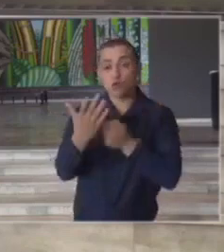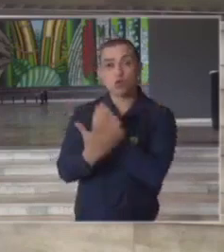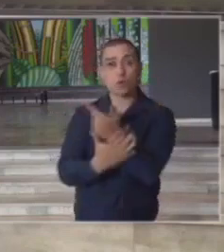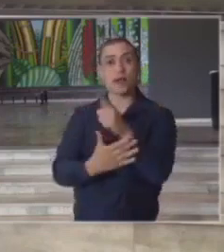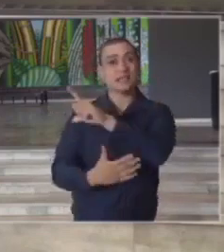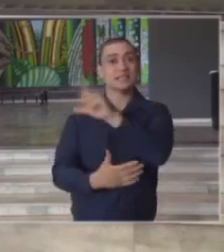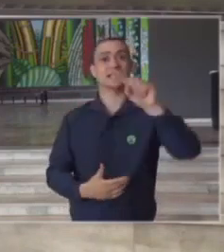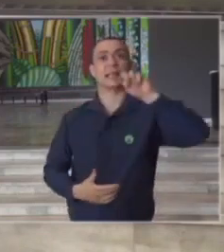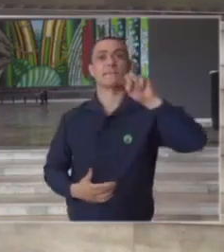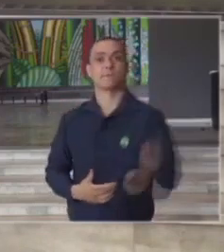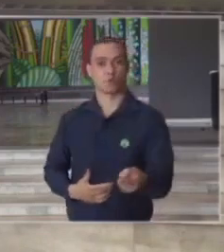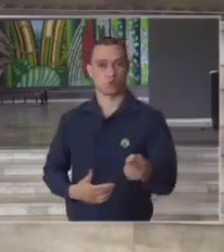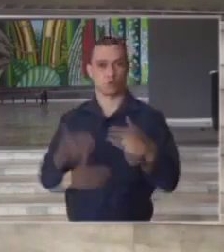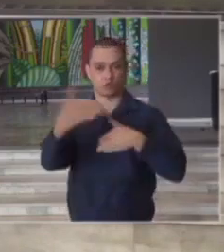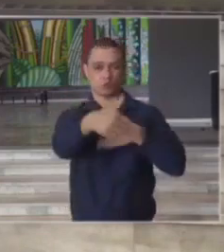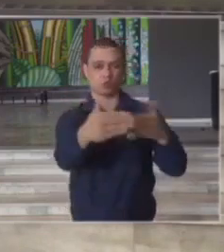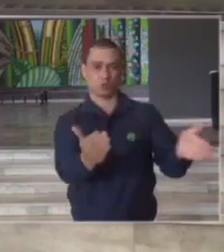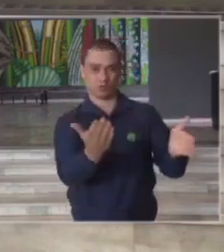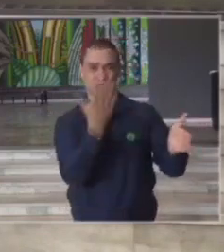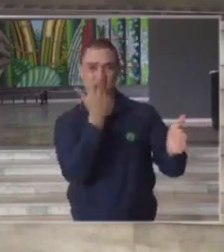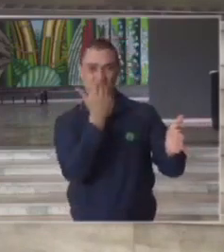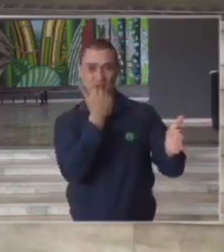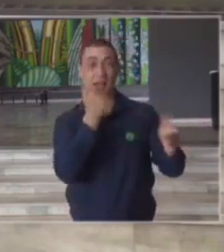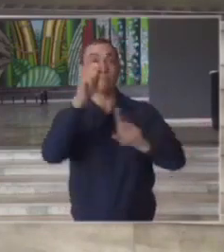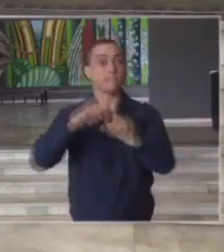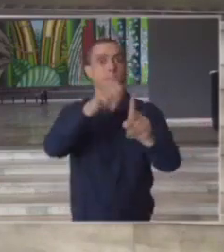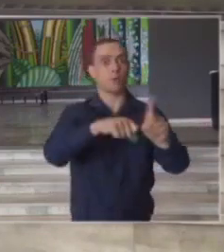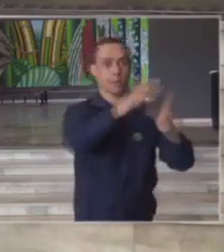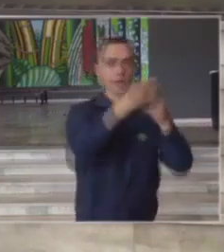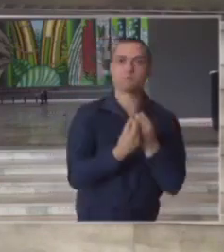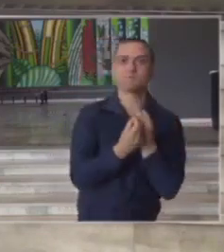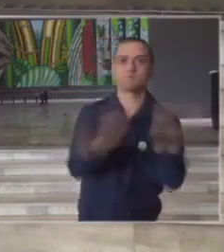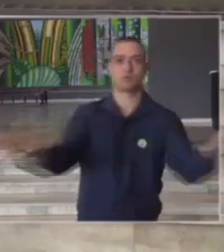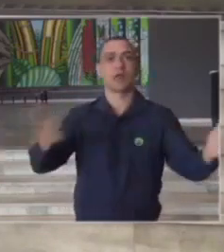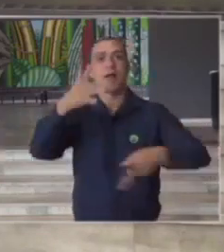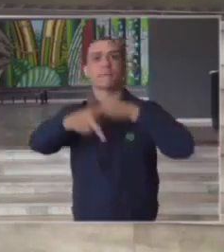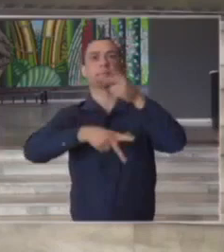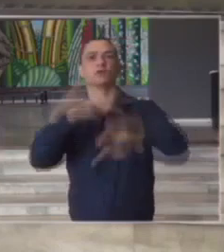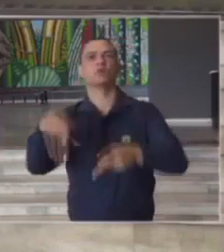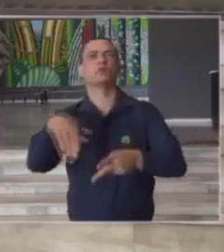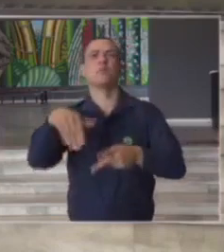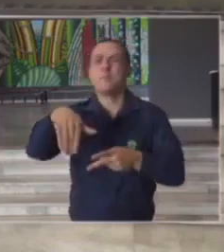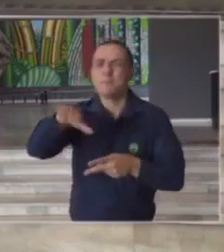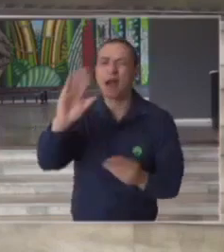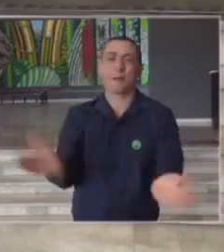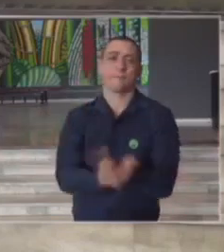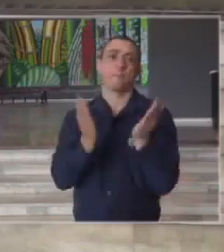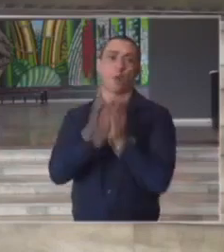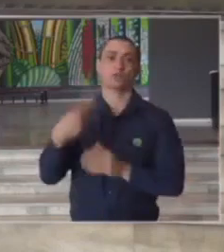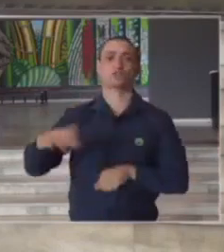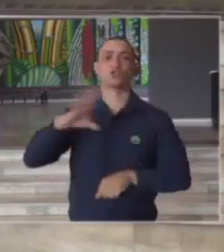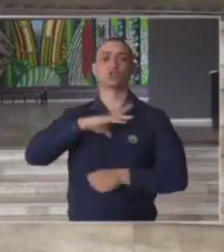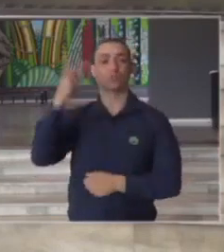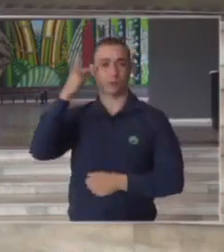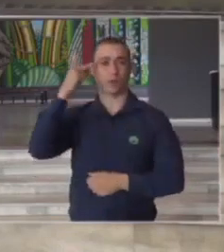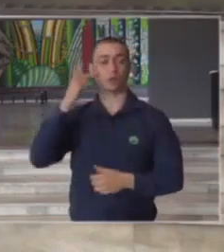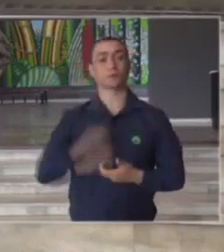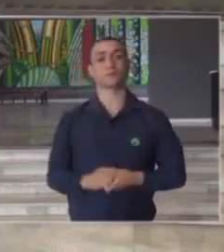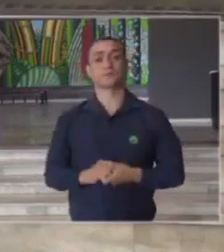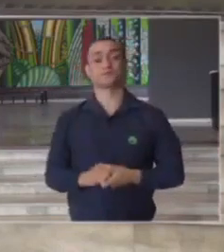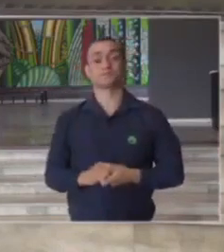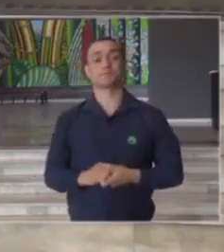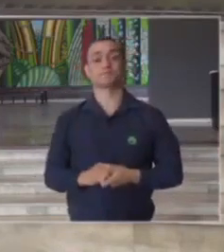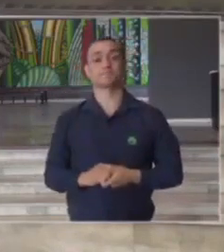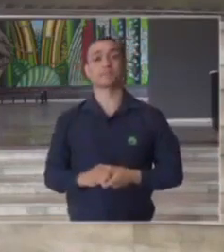100 mil cestas básicas mensais para poder distribuir população mais carente da cidade de São Paulo e